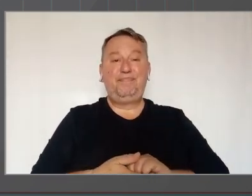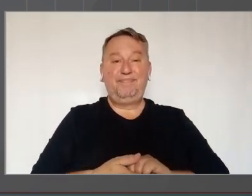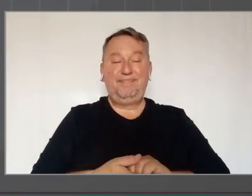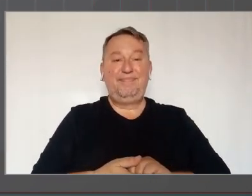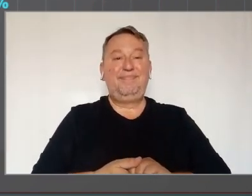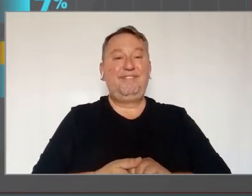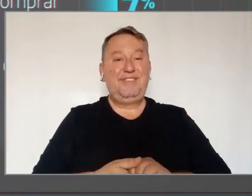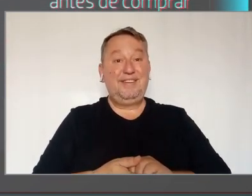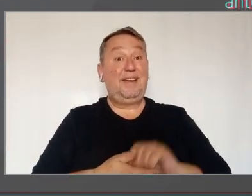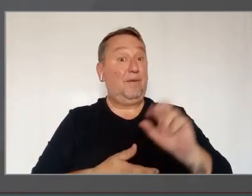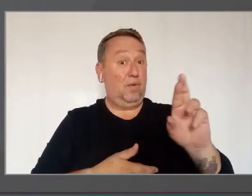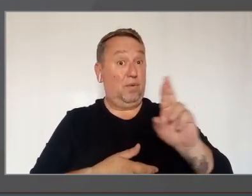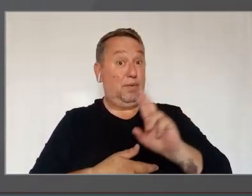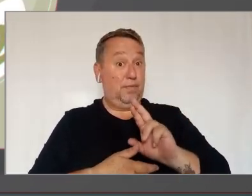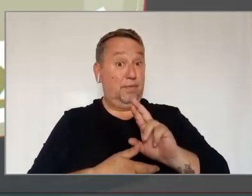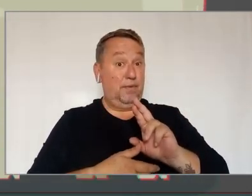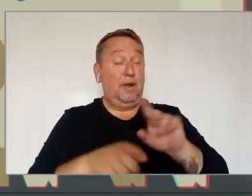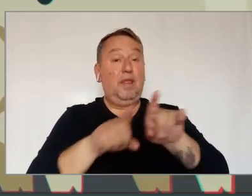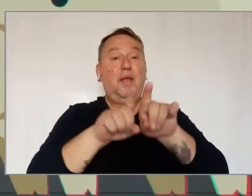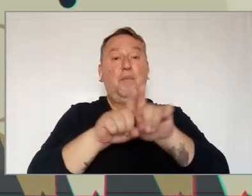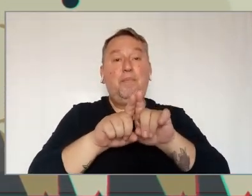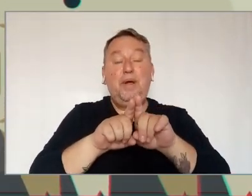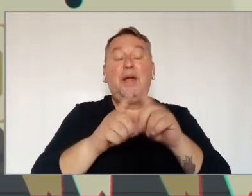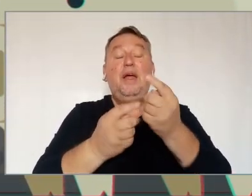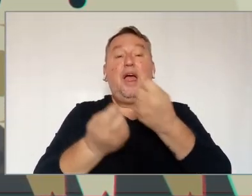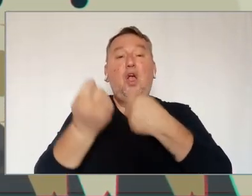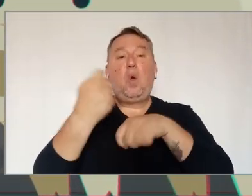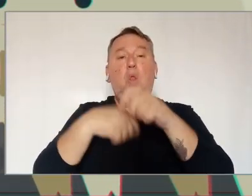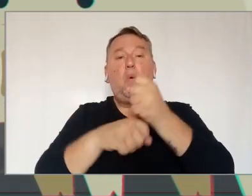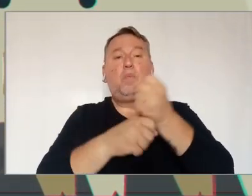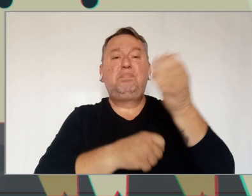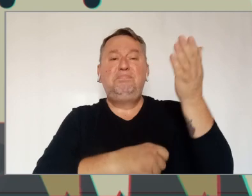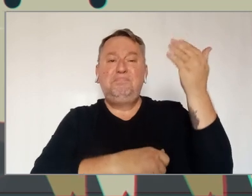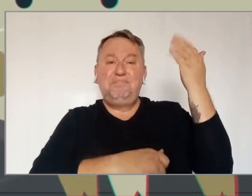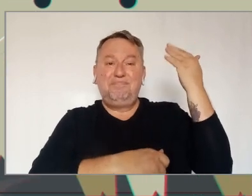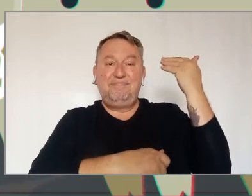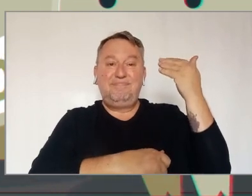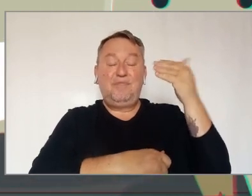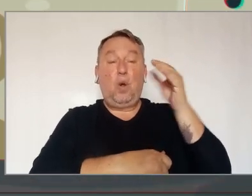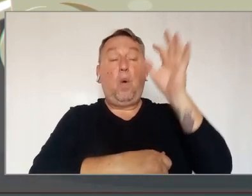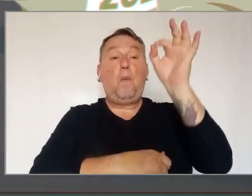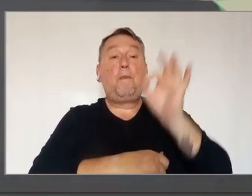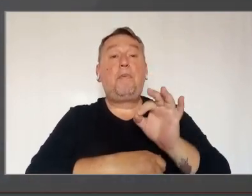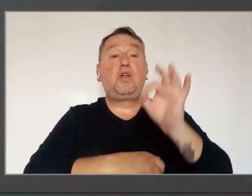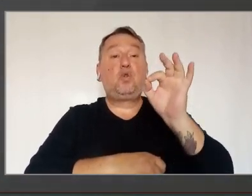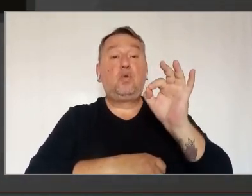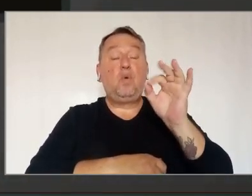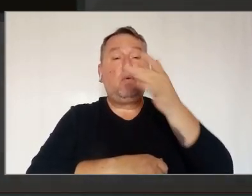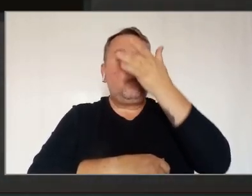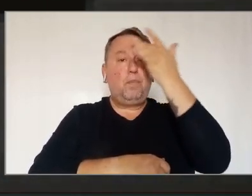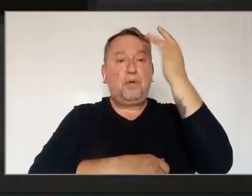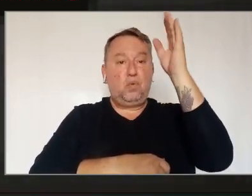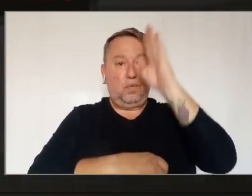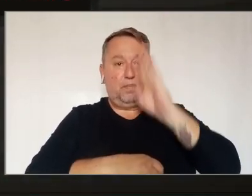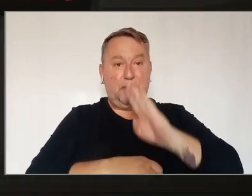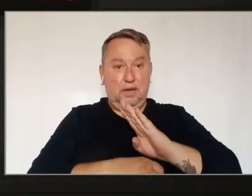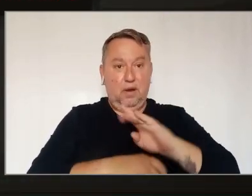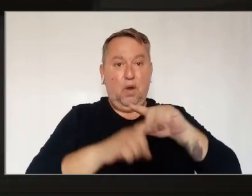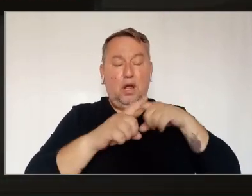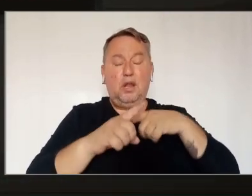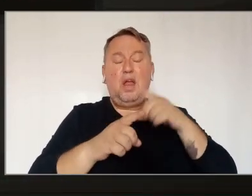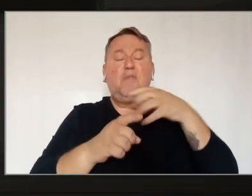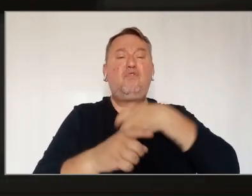Como resultado disso, das economias de outros anos, o percentual de brasileiros que têm algum tipo de investimento